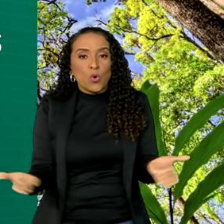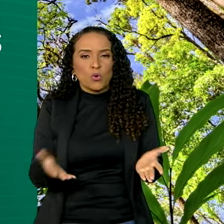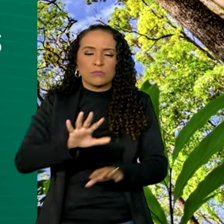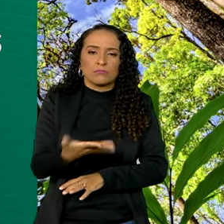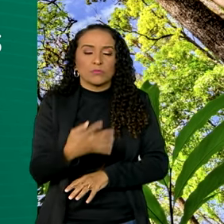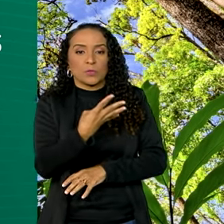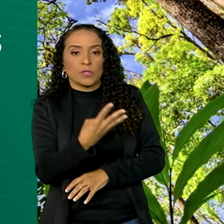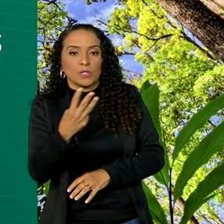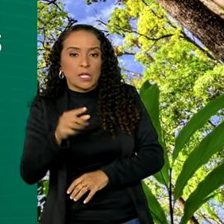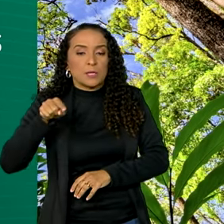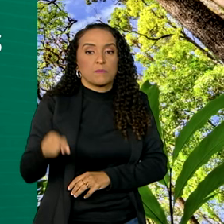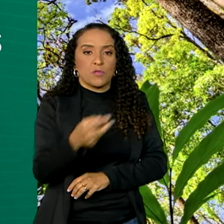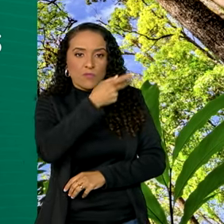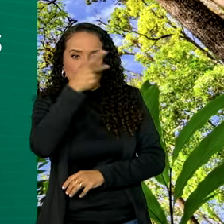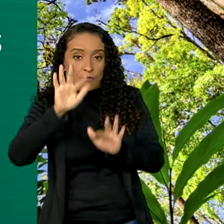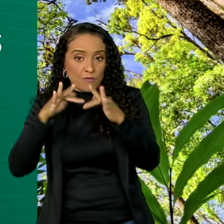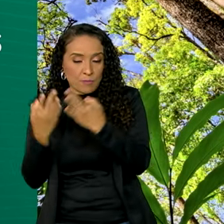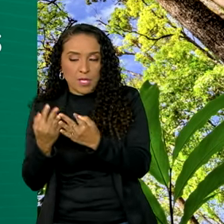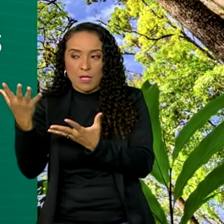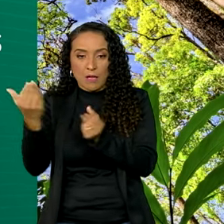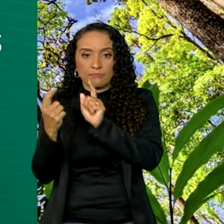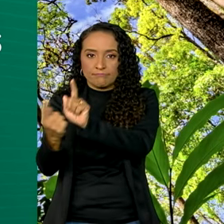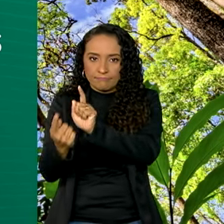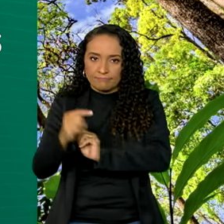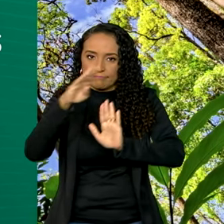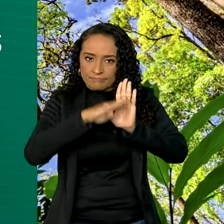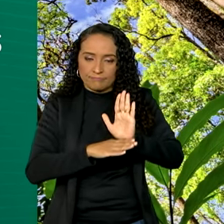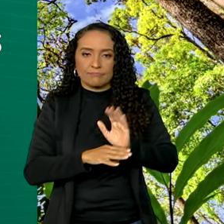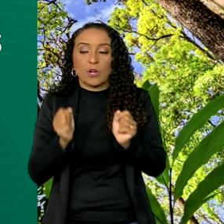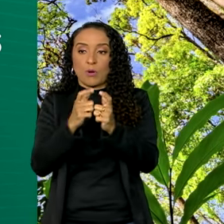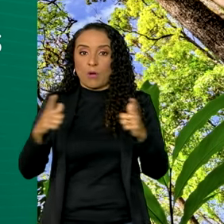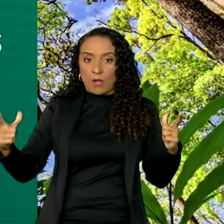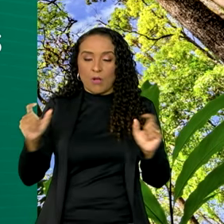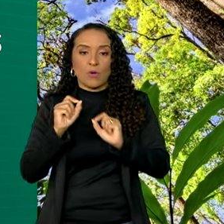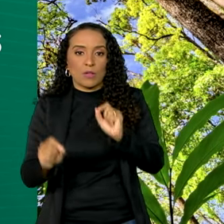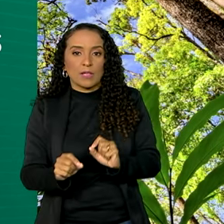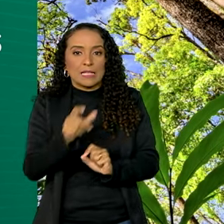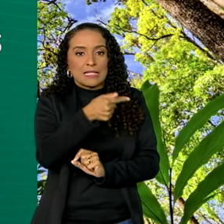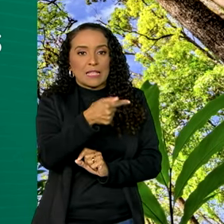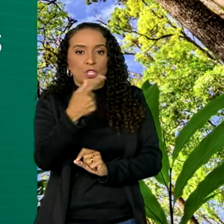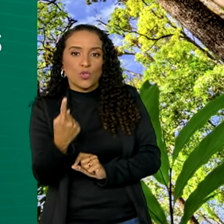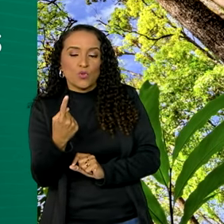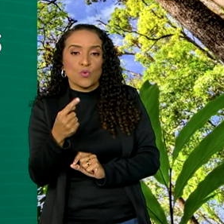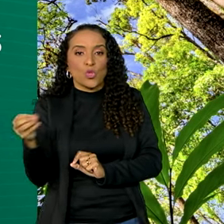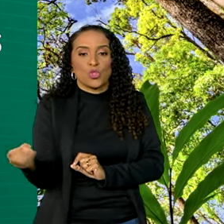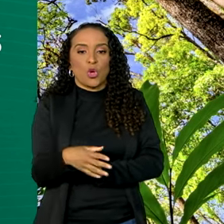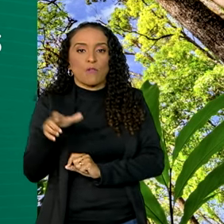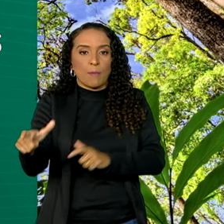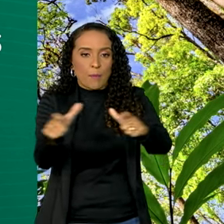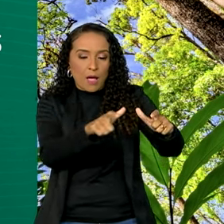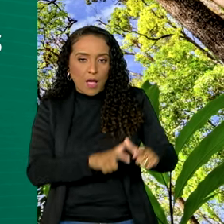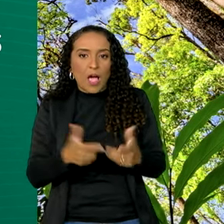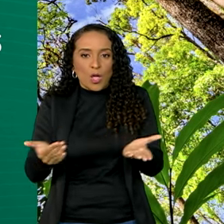cerca de 43 mil famílias são atendidas pelo programa. Com ampliação, 71 novas áreas